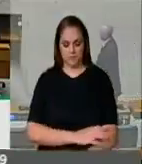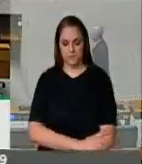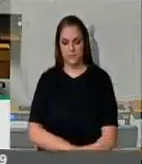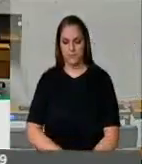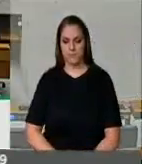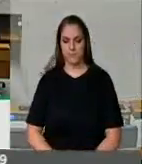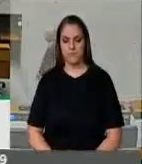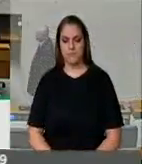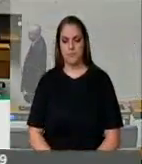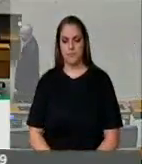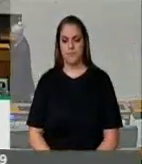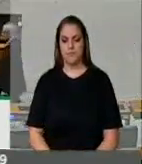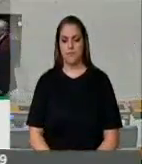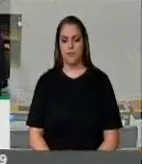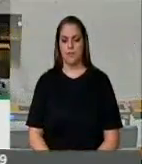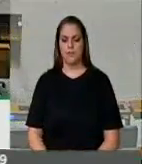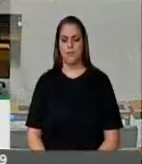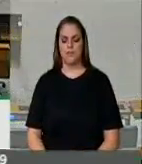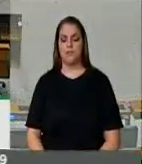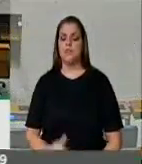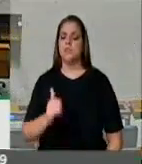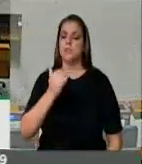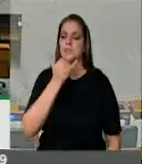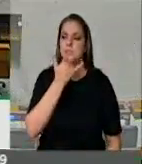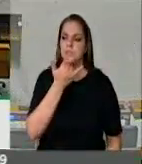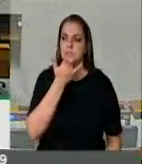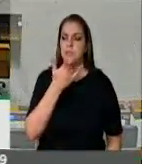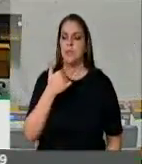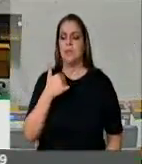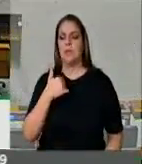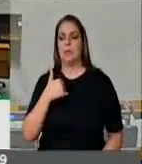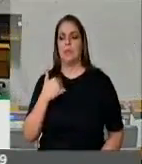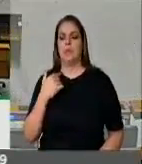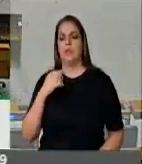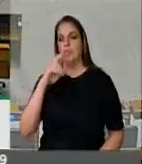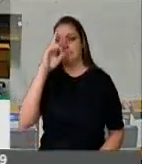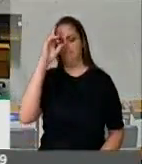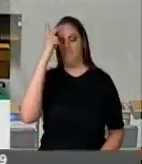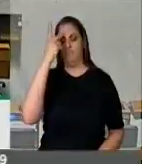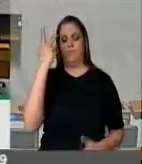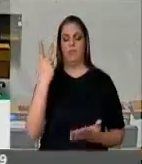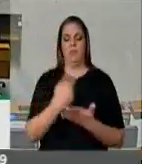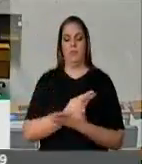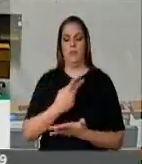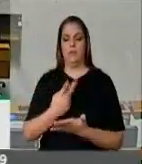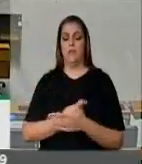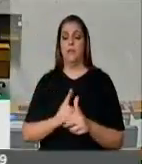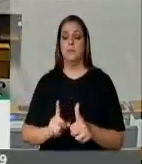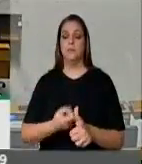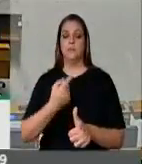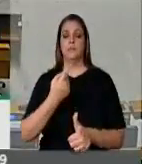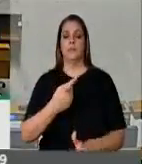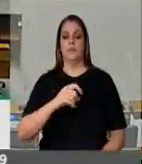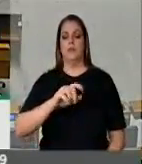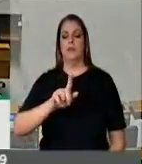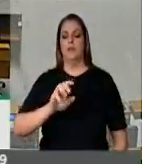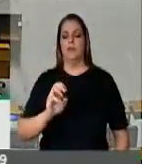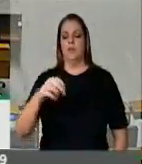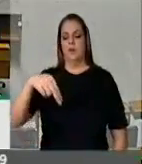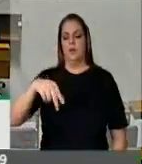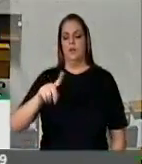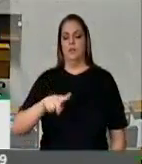epa, então primeiras mulheres. Perdão, perdão, perdão, Gonzaga, Gonzaga, não tinha lhe visto na tribuna.